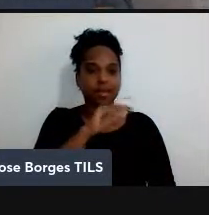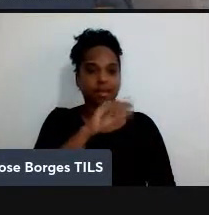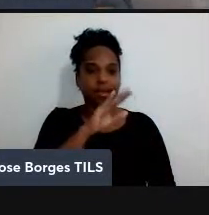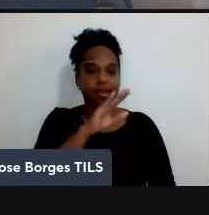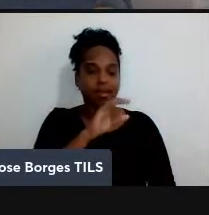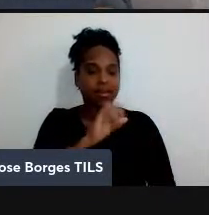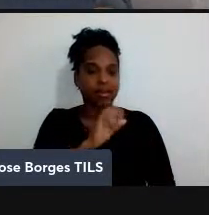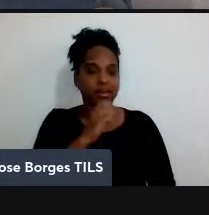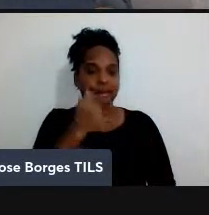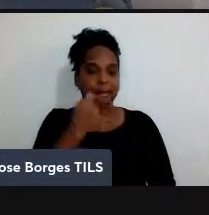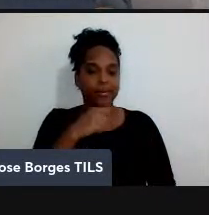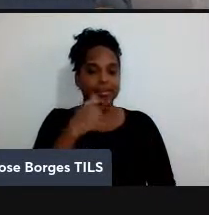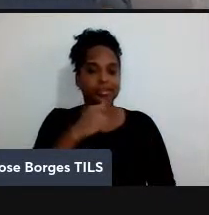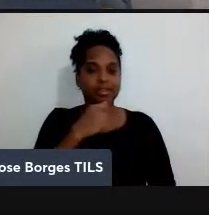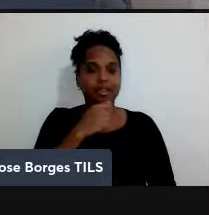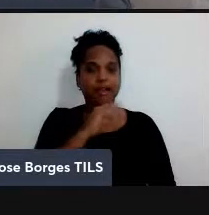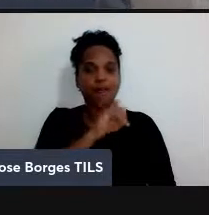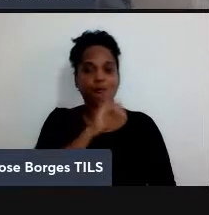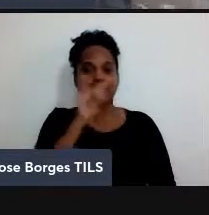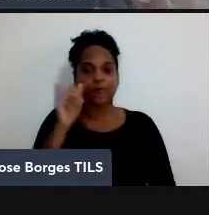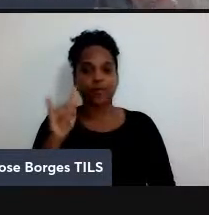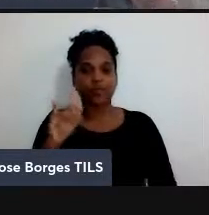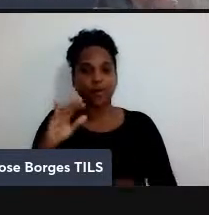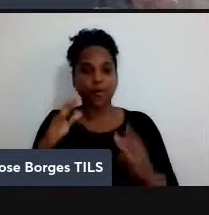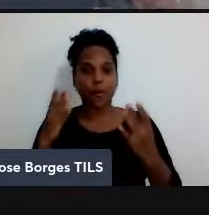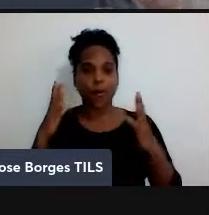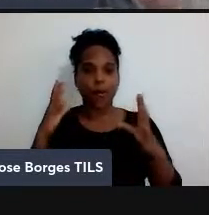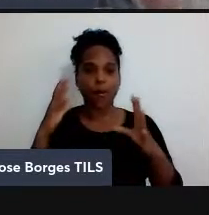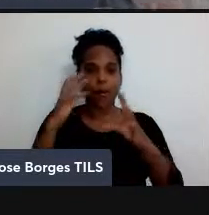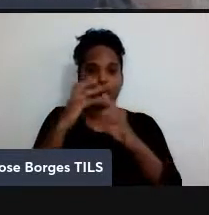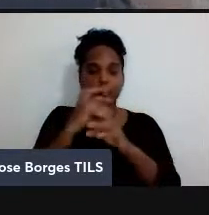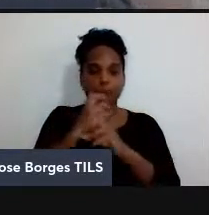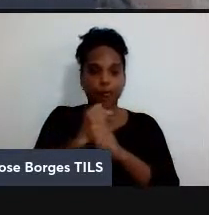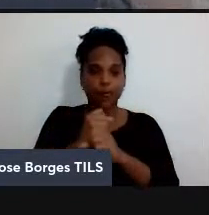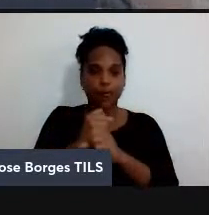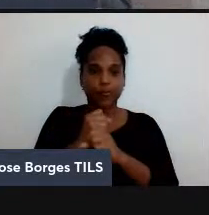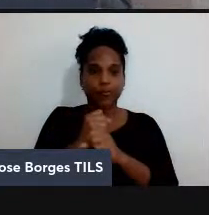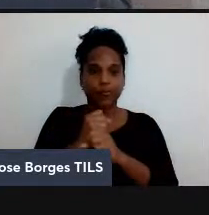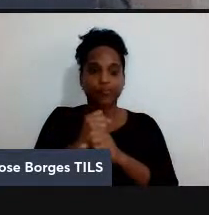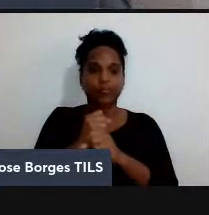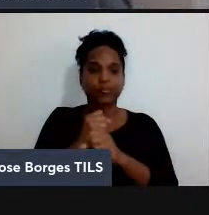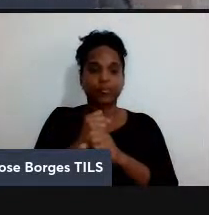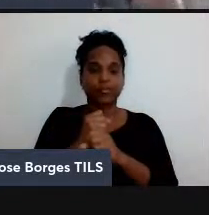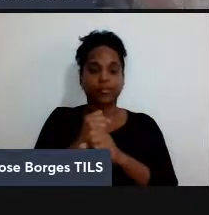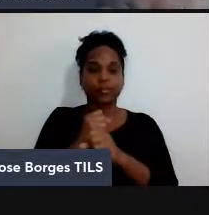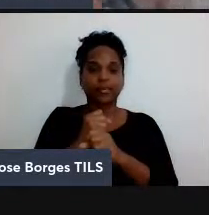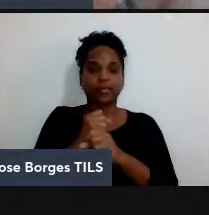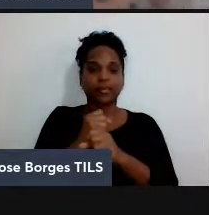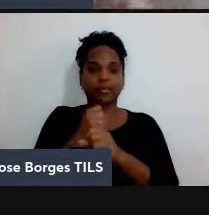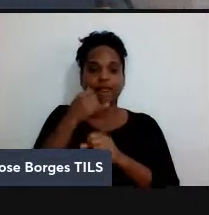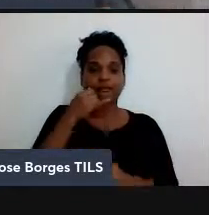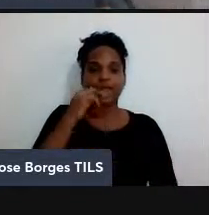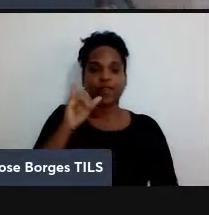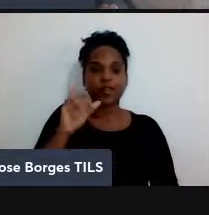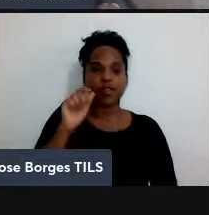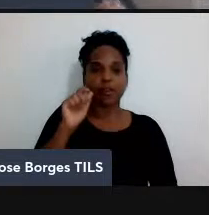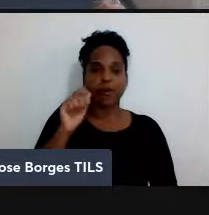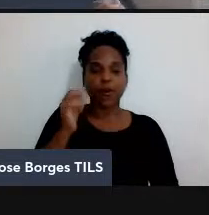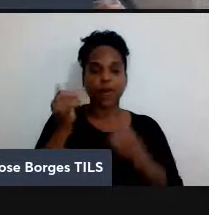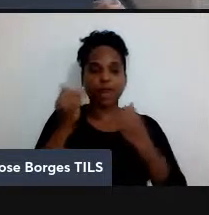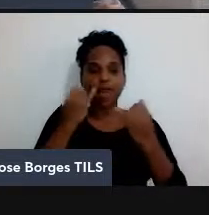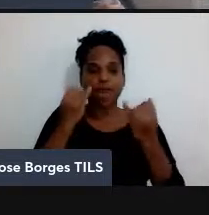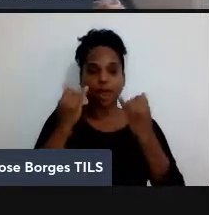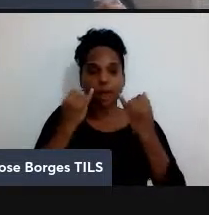dizer qual foi o resultado da informação, da medição dela que previne que essa informação quântica que ela